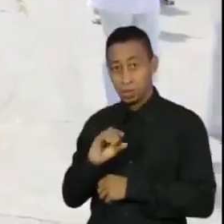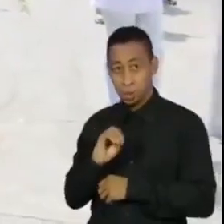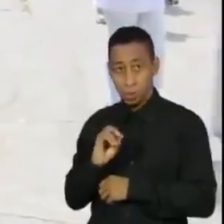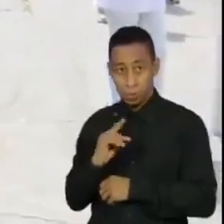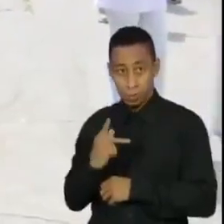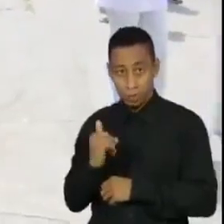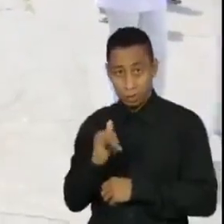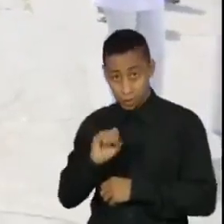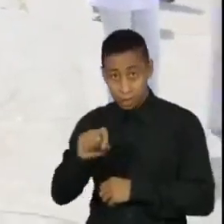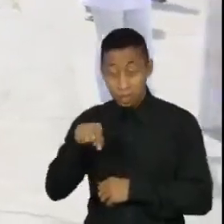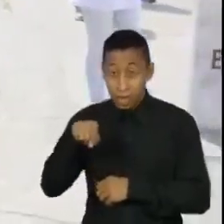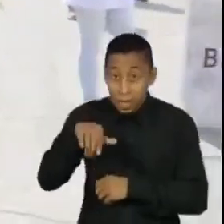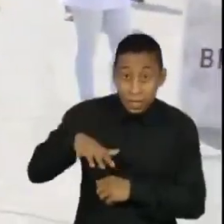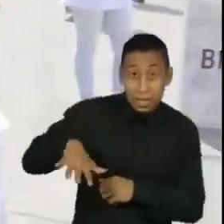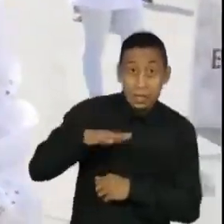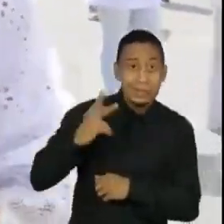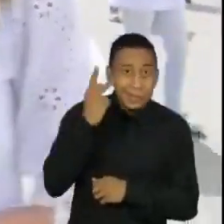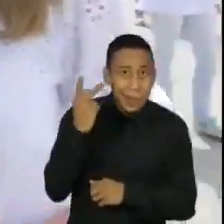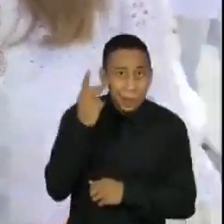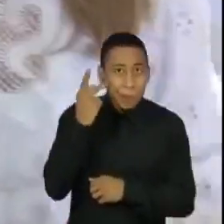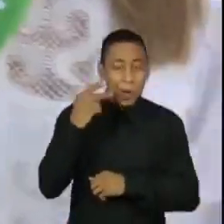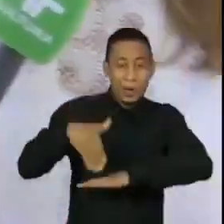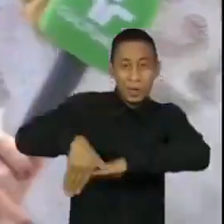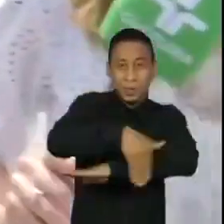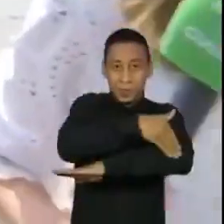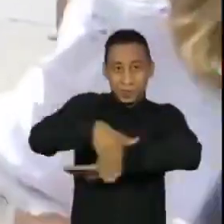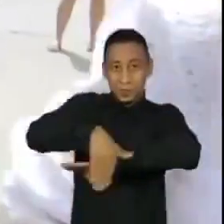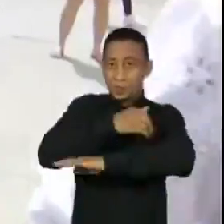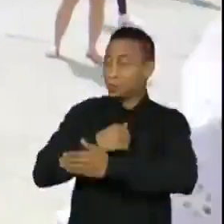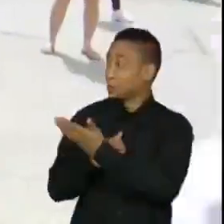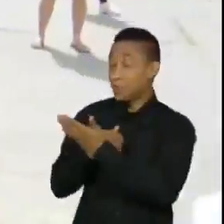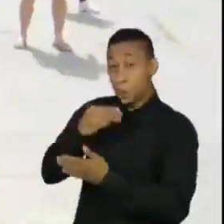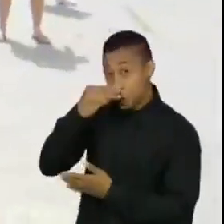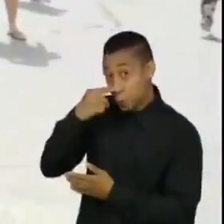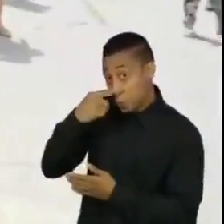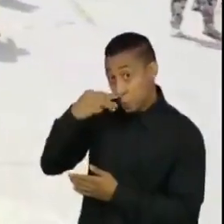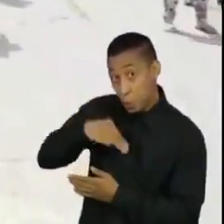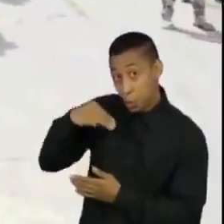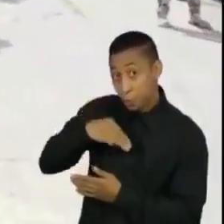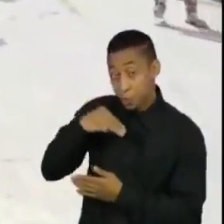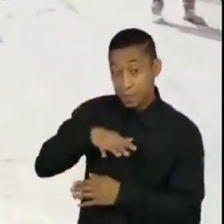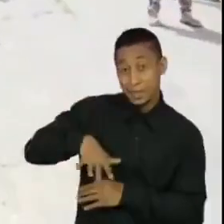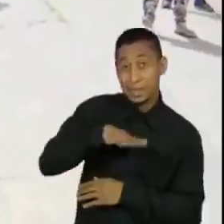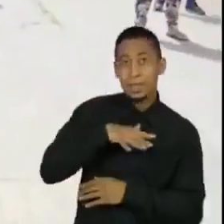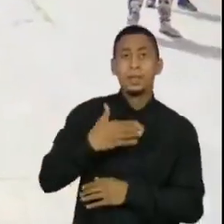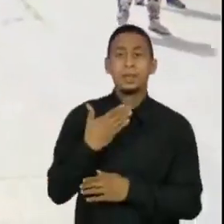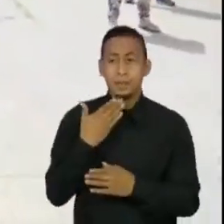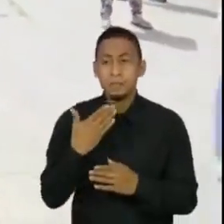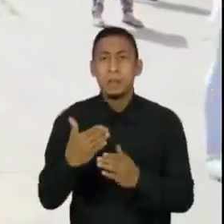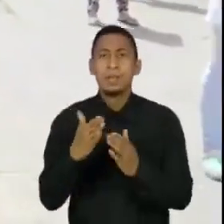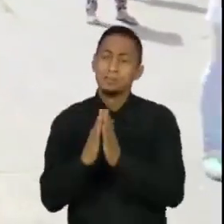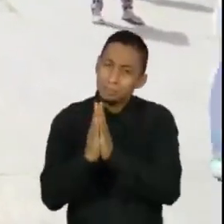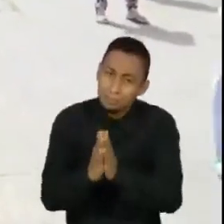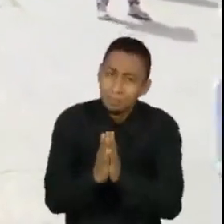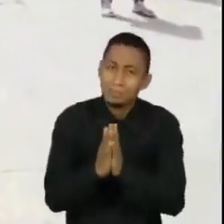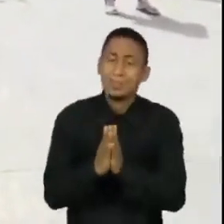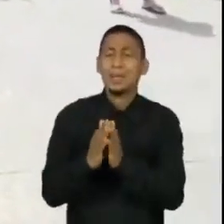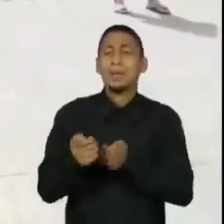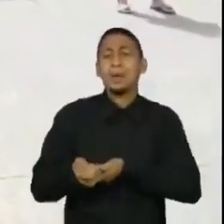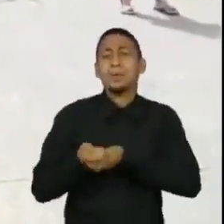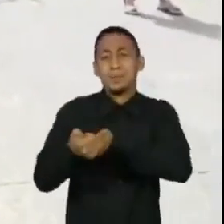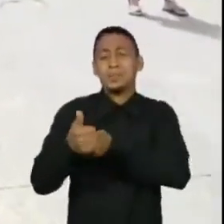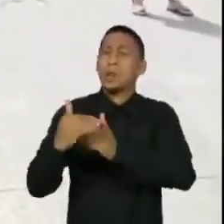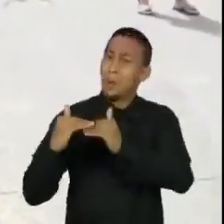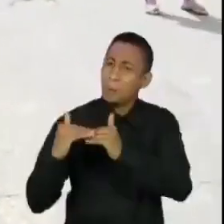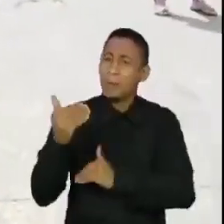Os manifestantes estão aqui ao longo da Avenida Giovanni Gronk e, neste momento, eles pedem o aumento do auxílio emergencial para